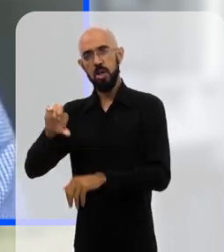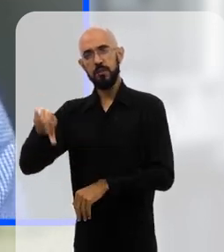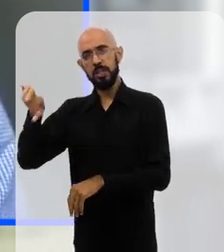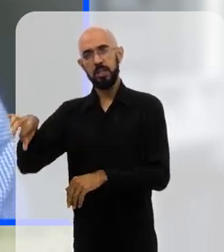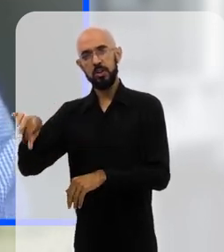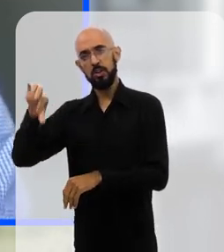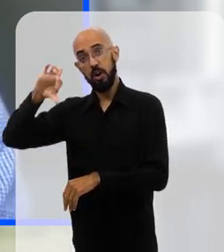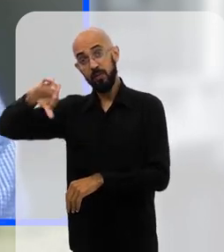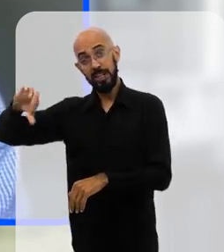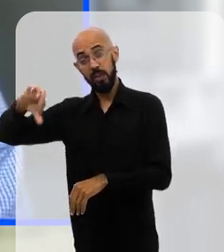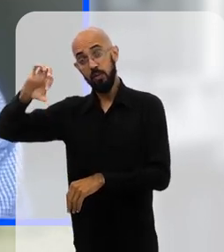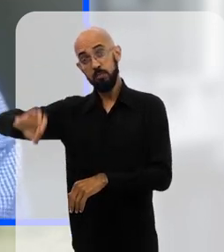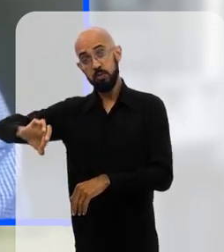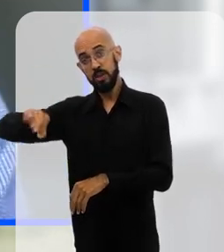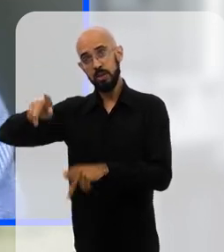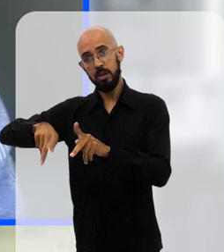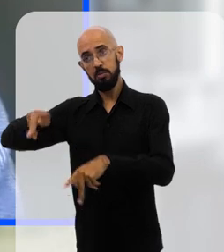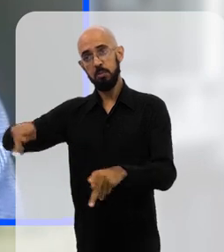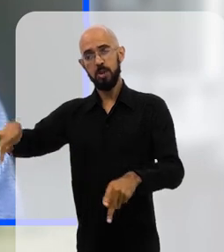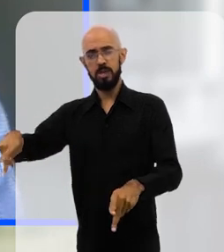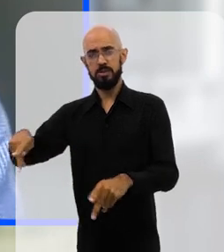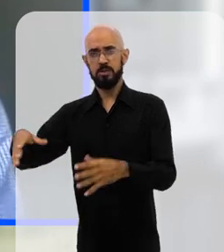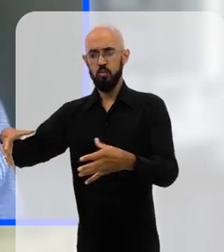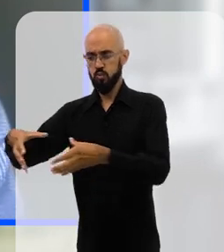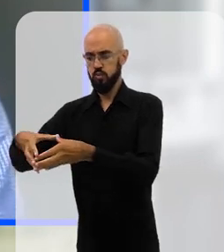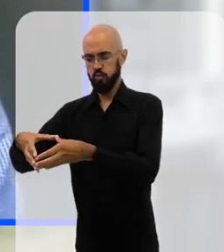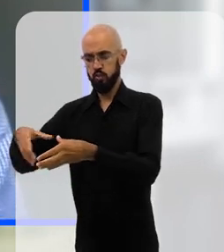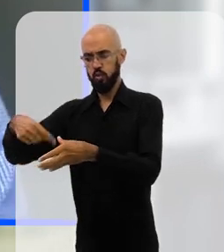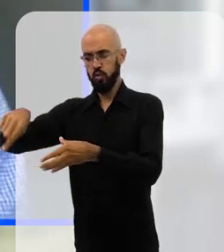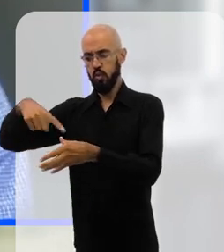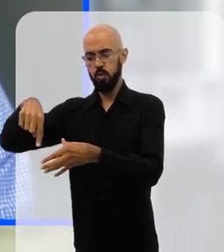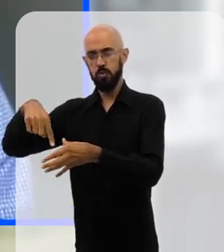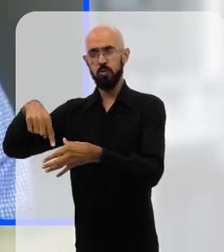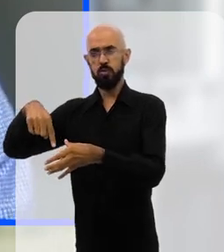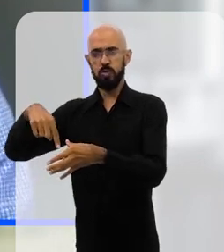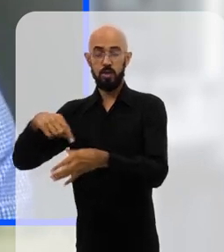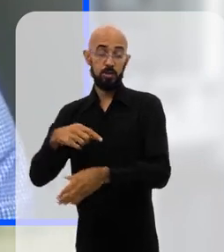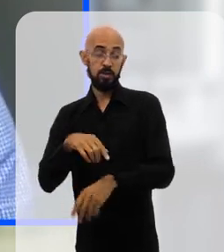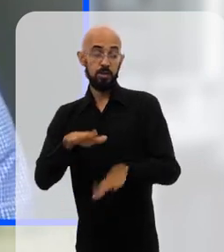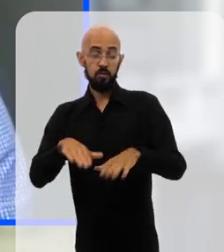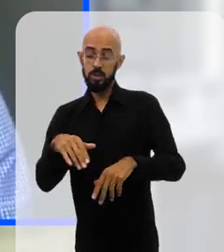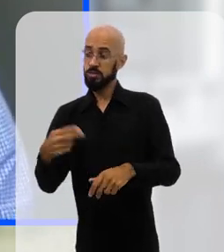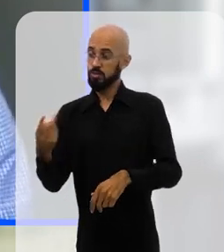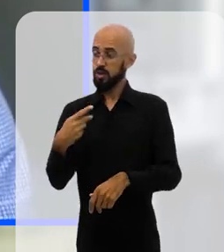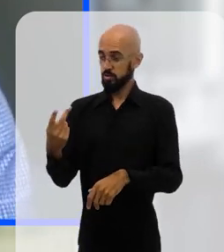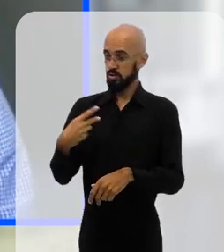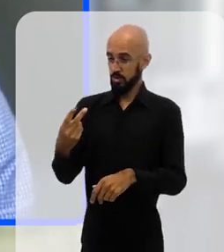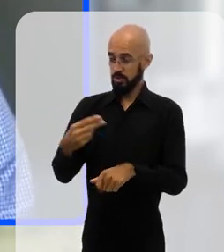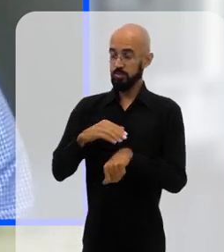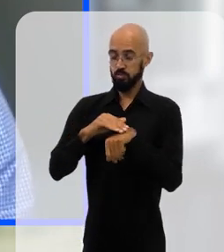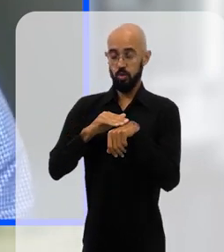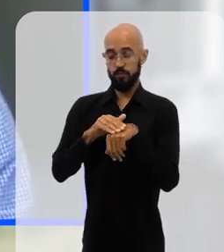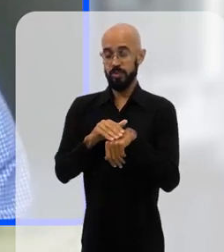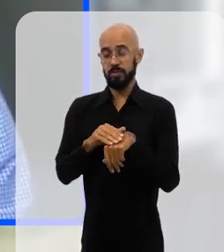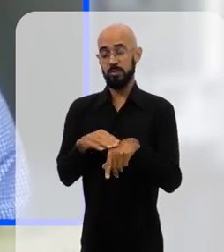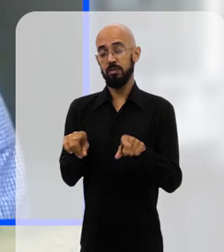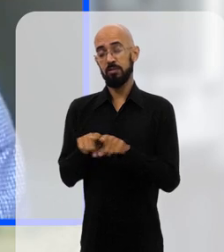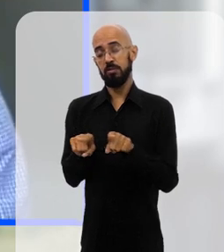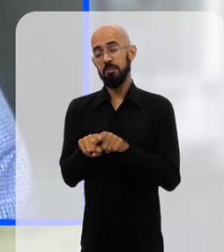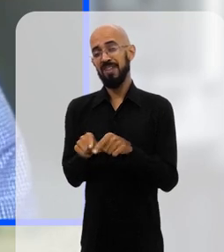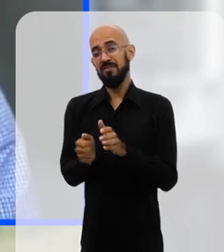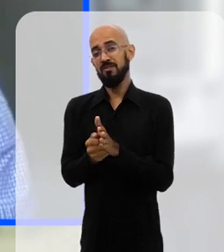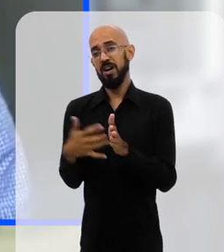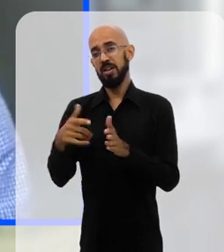gente está falando de 99% da população, que engloba, enfim, com certeza nós dois que estamos conversando agora,